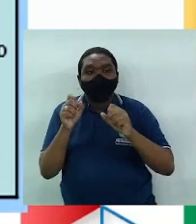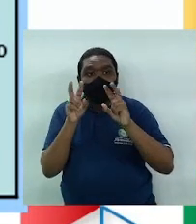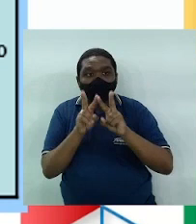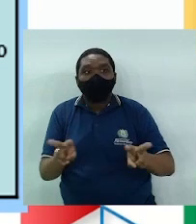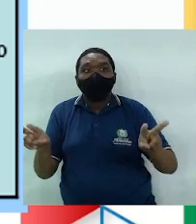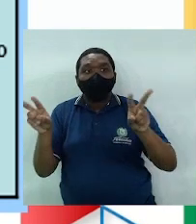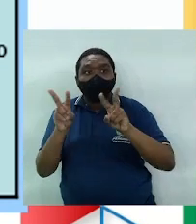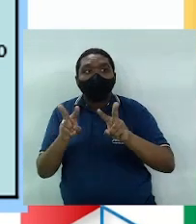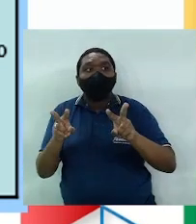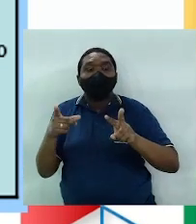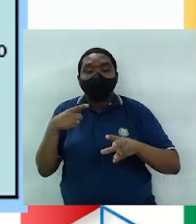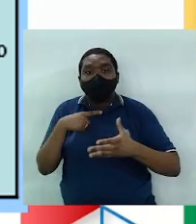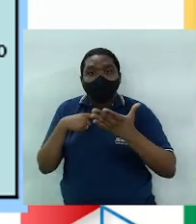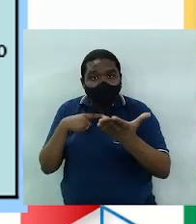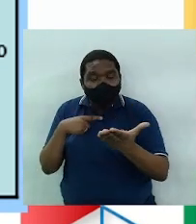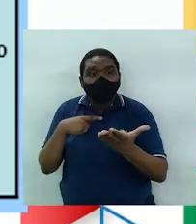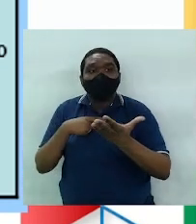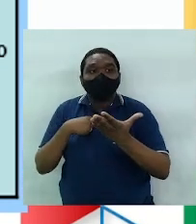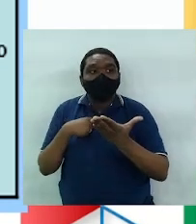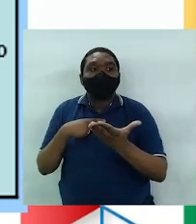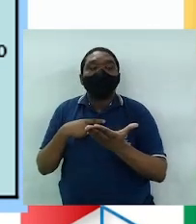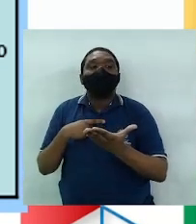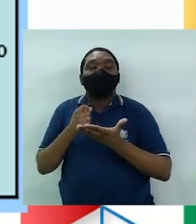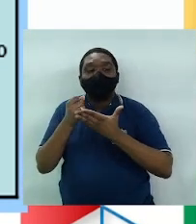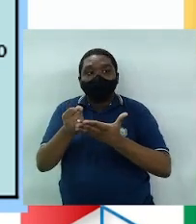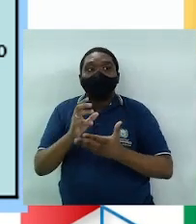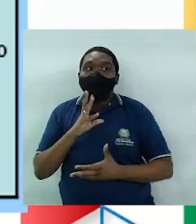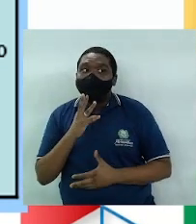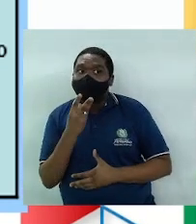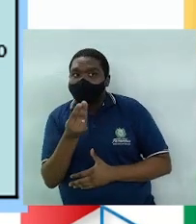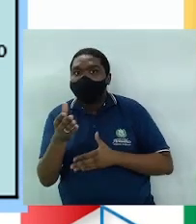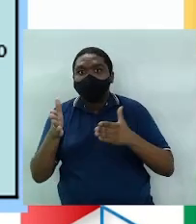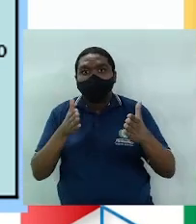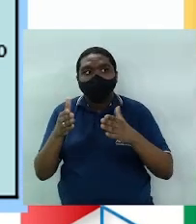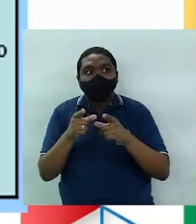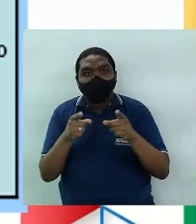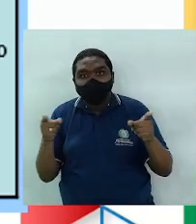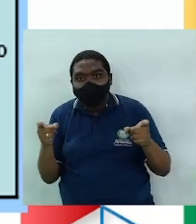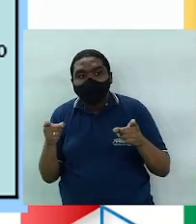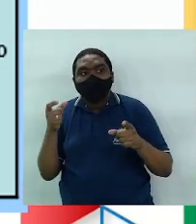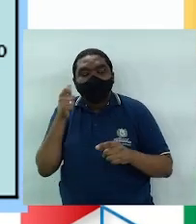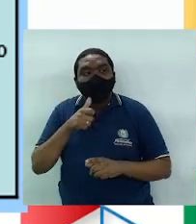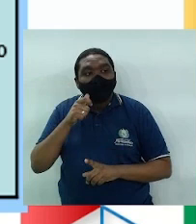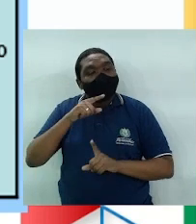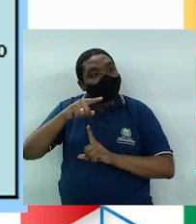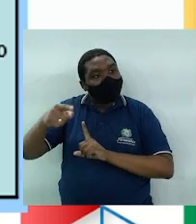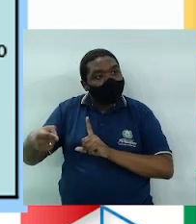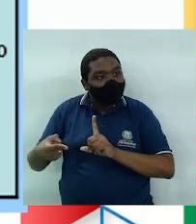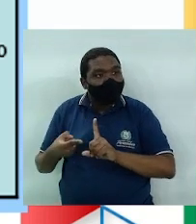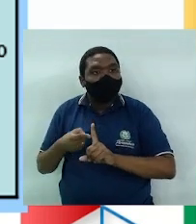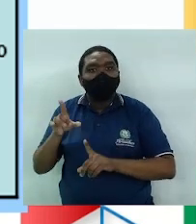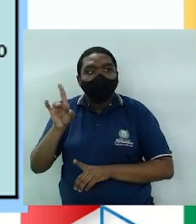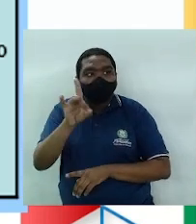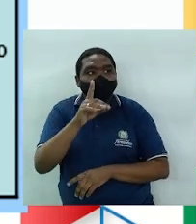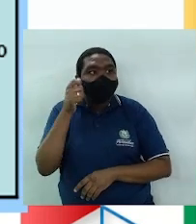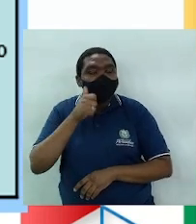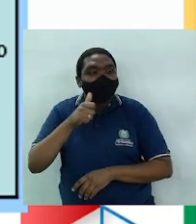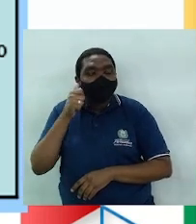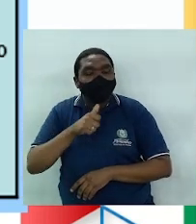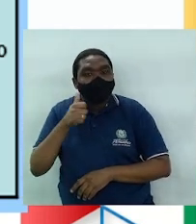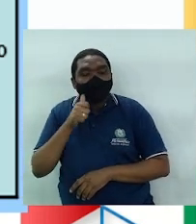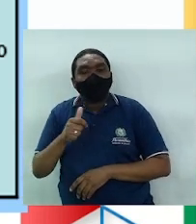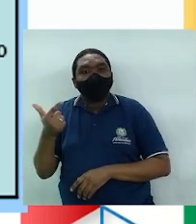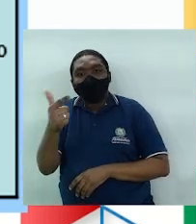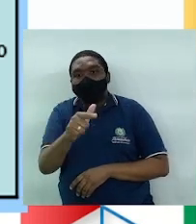Este método favorece o conhecimento dos períodos de menstruação e fertilidade de cada mulher. Não